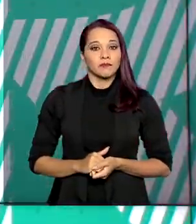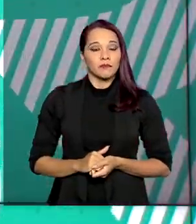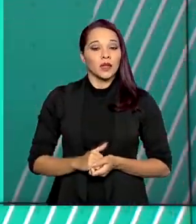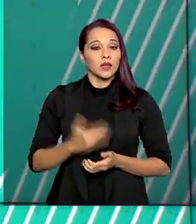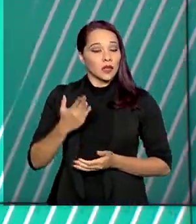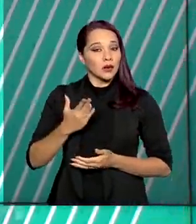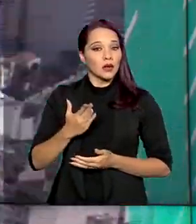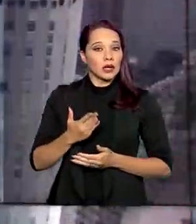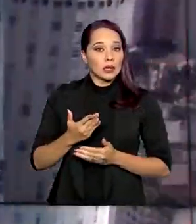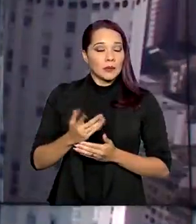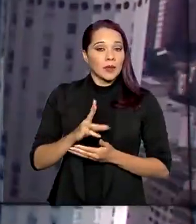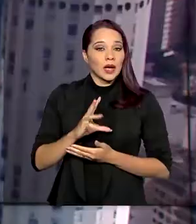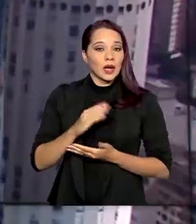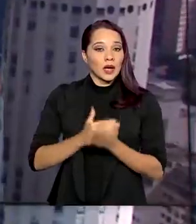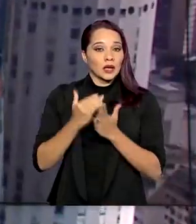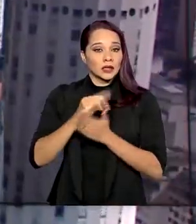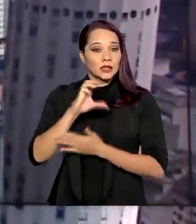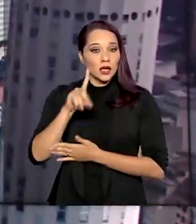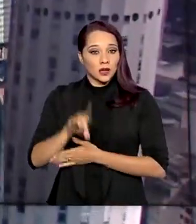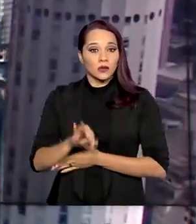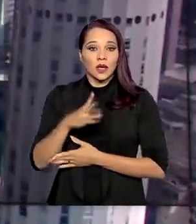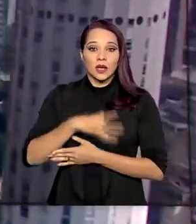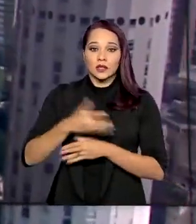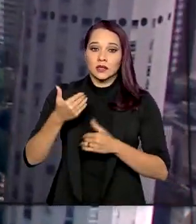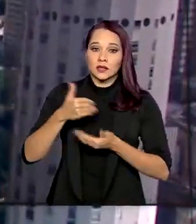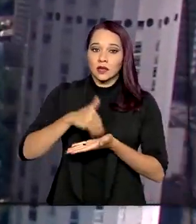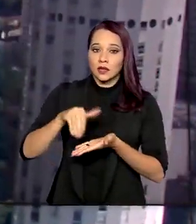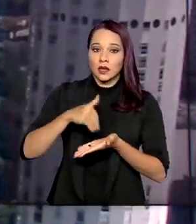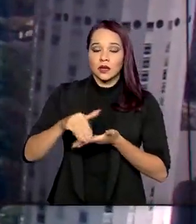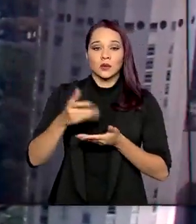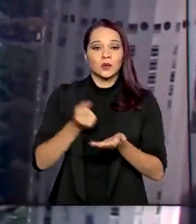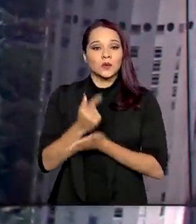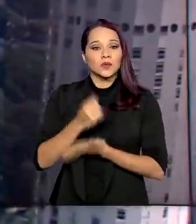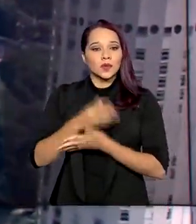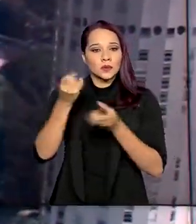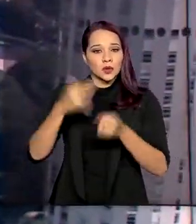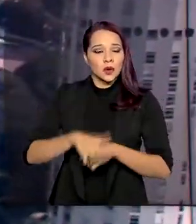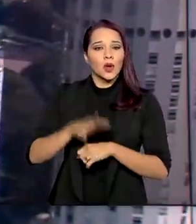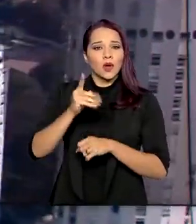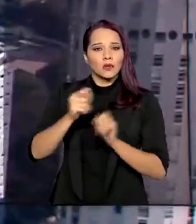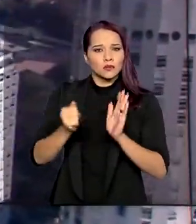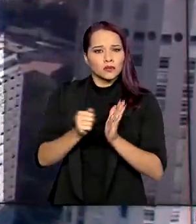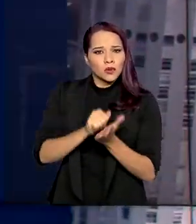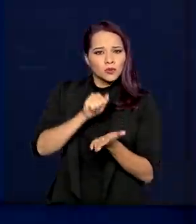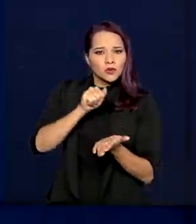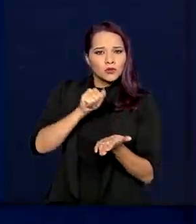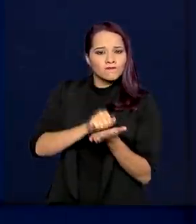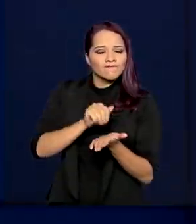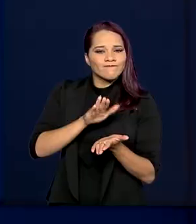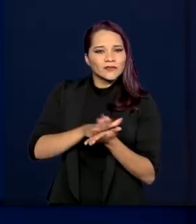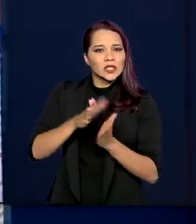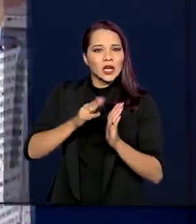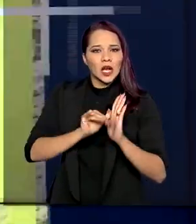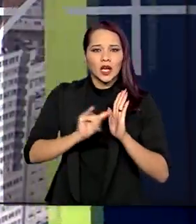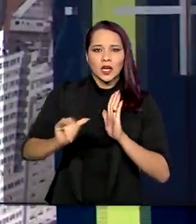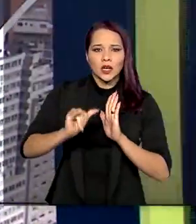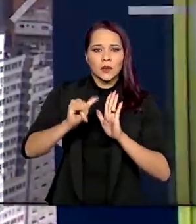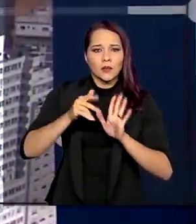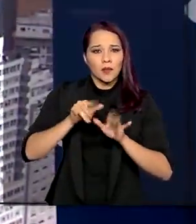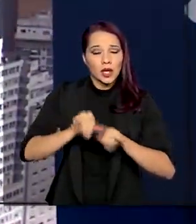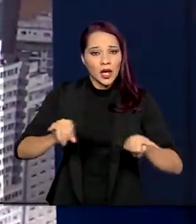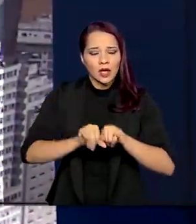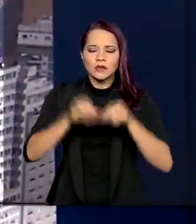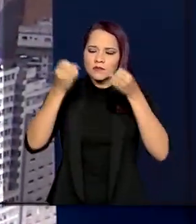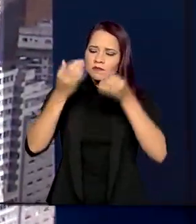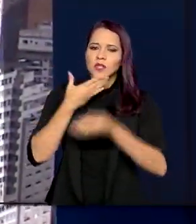cedo, a Secretaria do Consumidor do Ministério da Justiça notificou supermercados e cooperativas e pediu uma justificativa